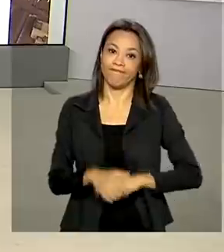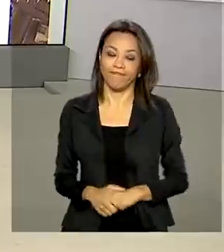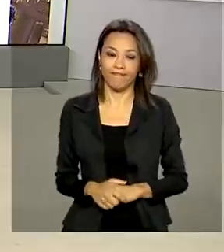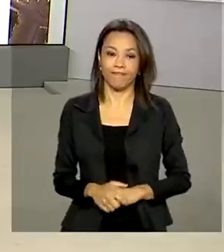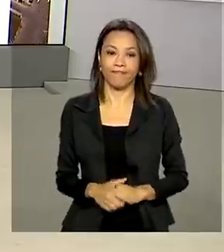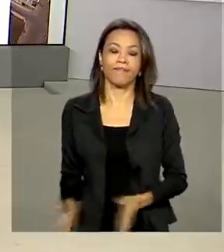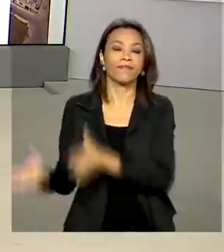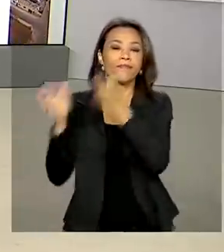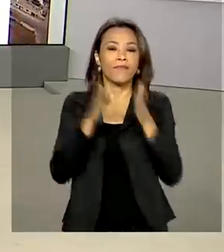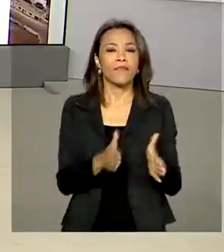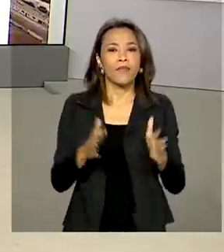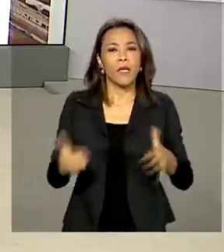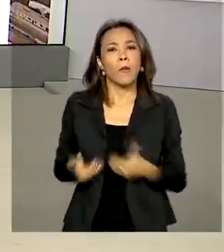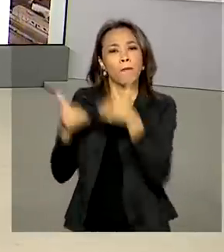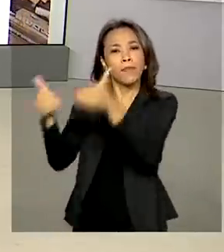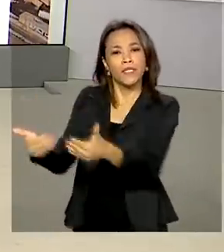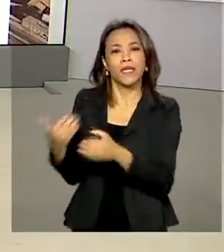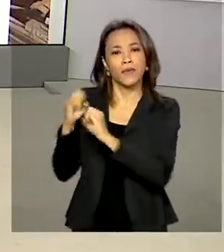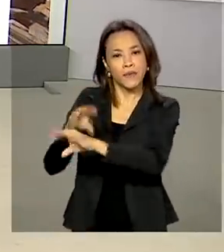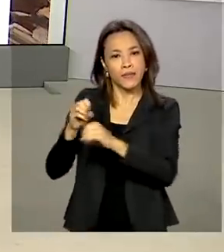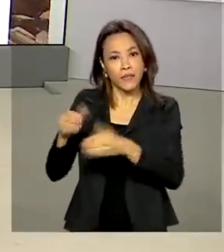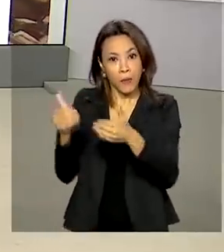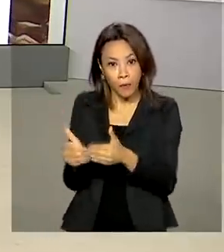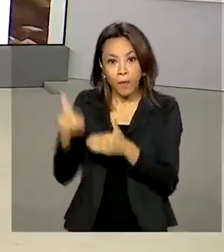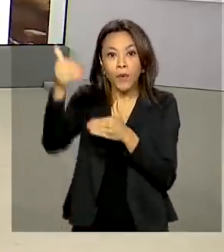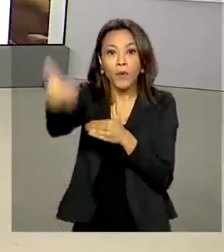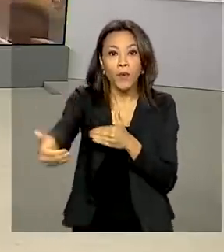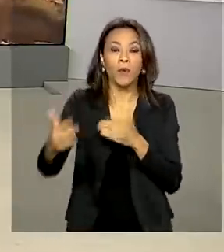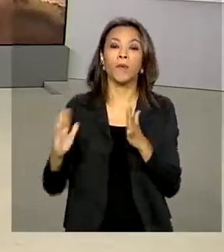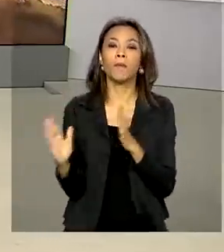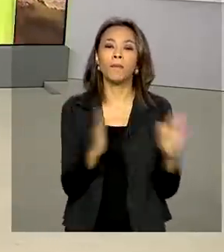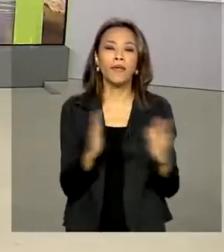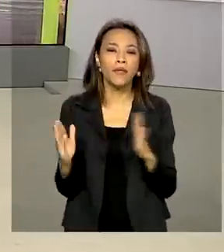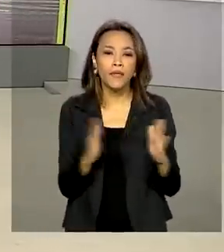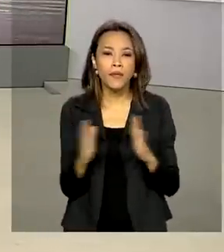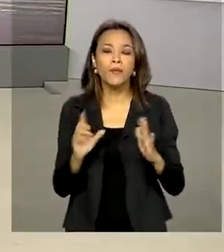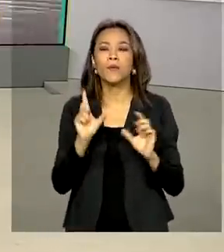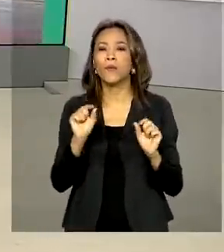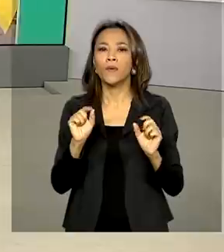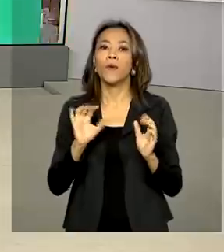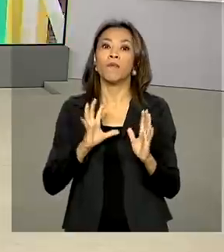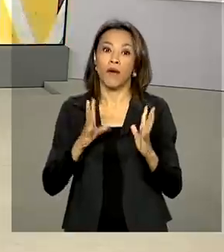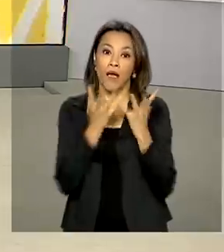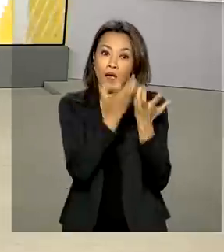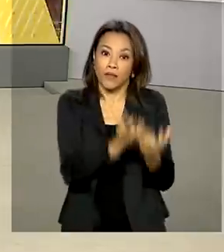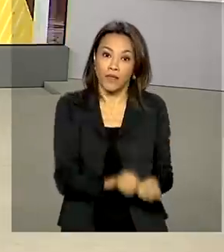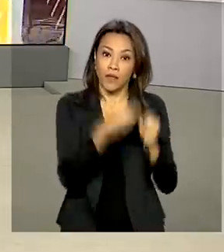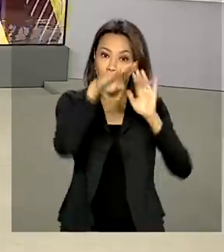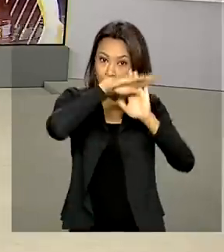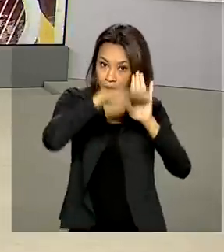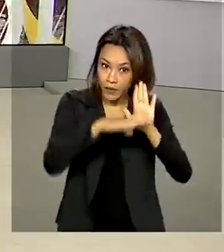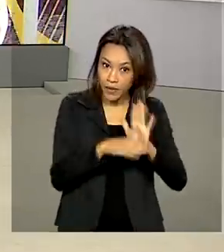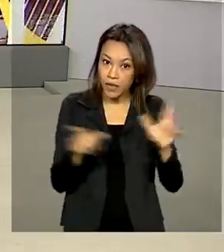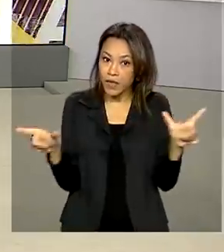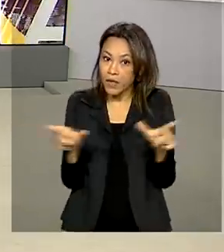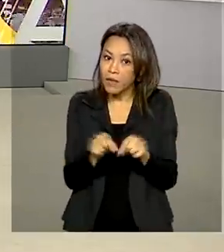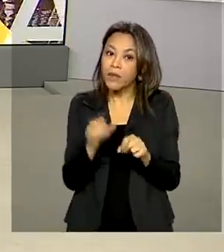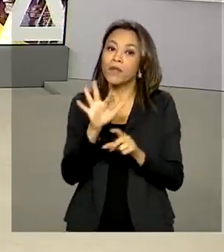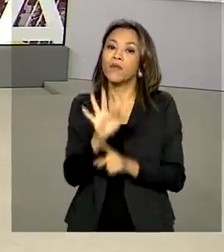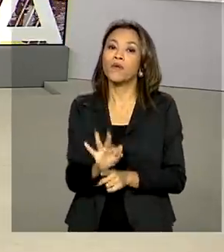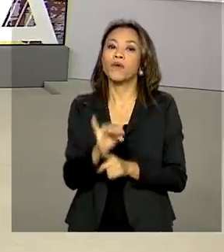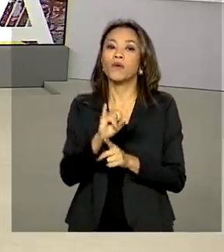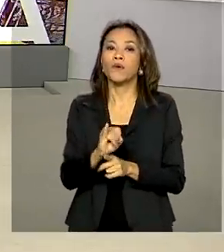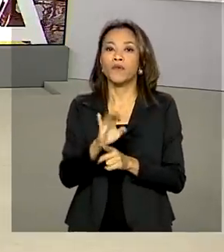O Ministério da Educação prorrogou o prazo para adesão ao Programa Especial de Regularização do FIES, o Fundo de